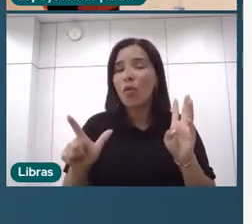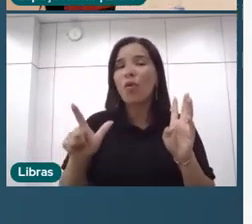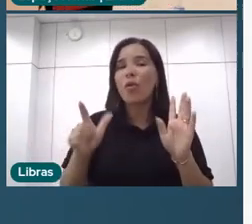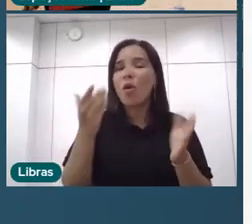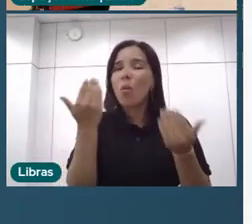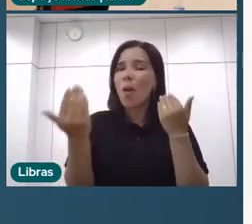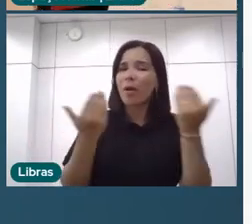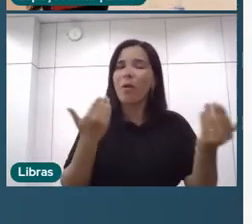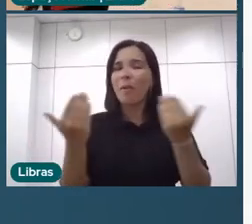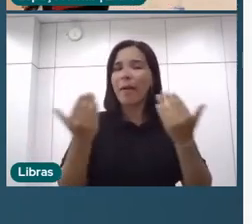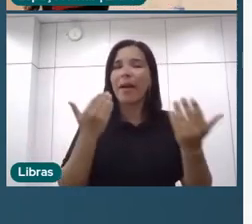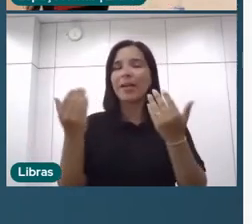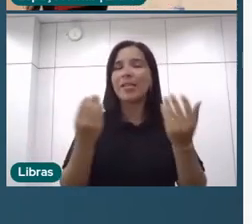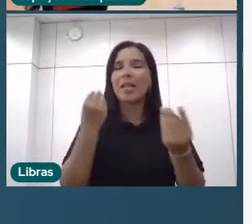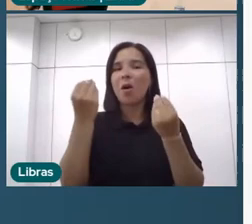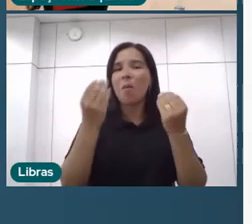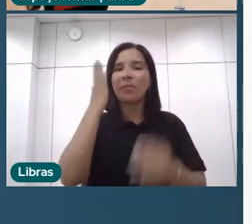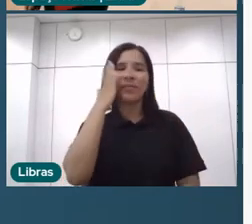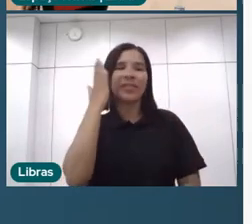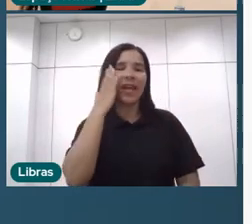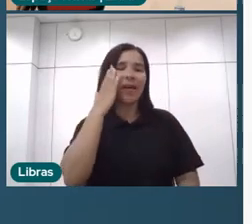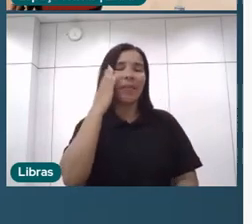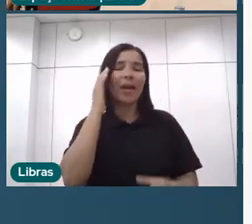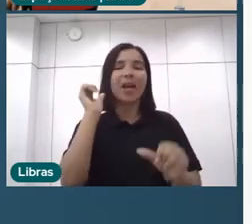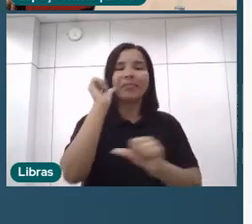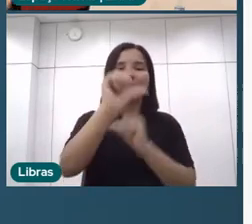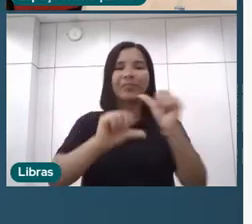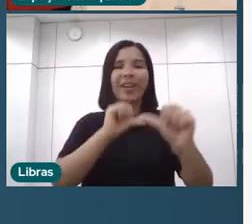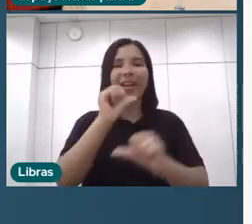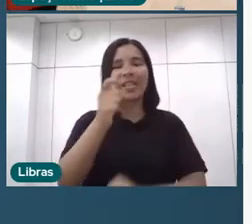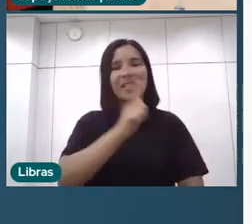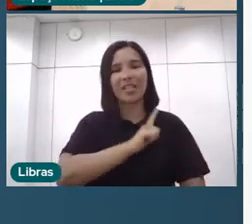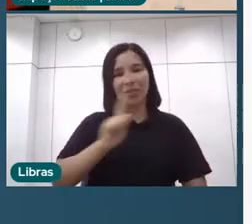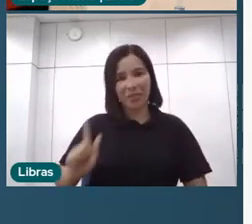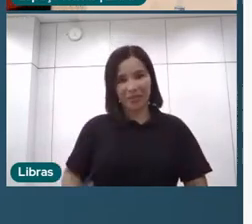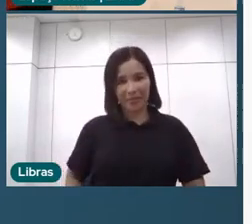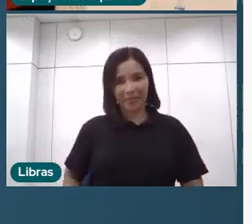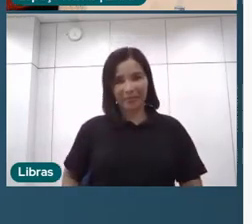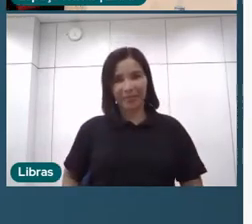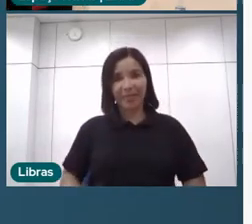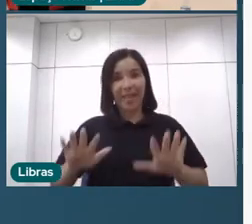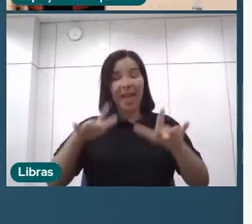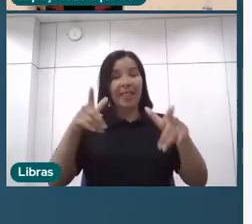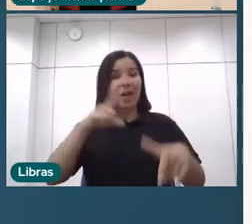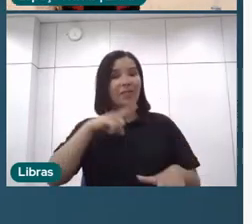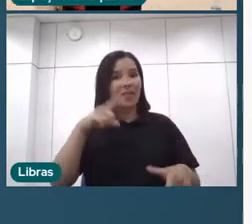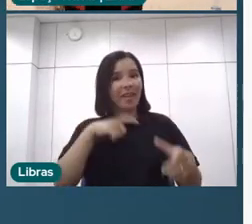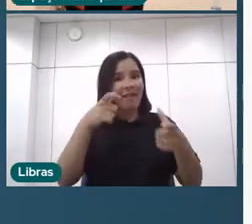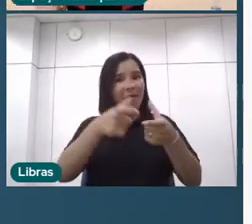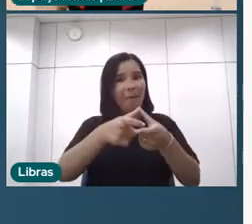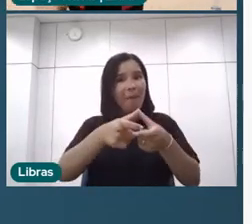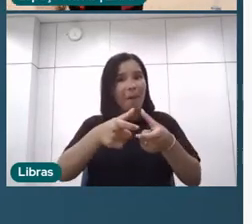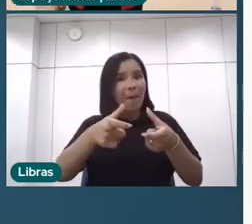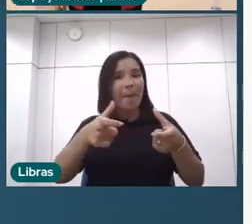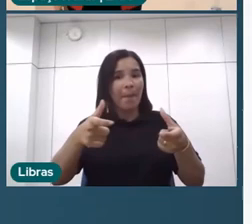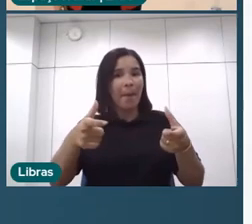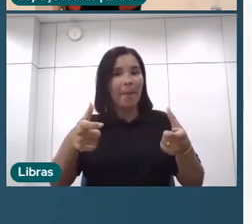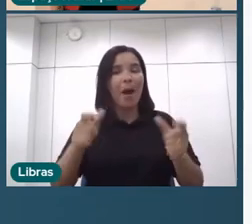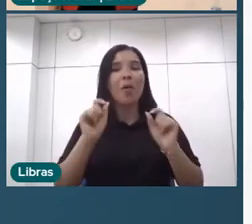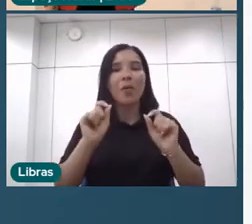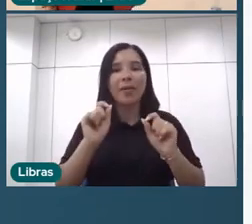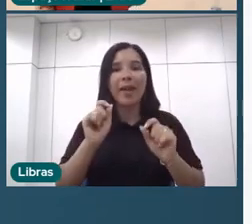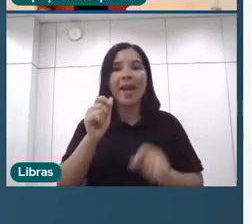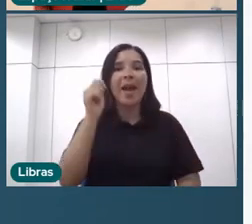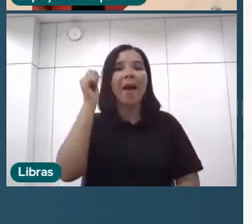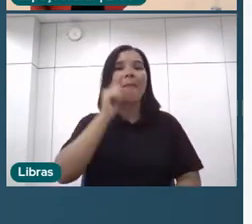dos governos, de fato. E a gente observa que teve um aumento da participação feminina, né,